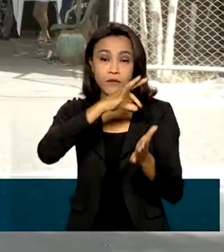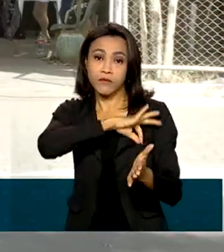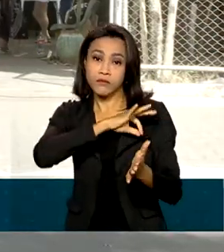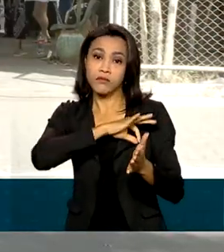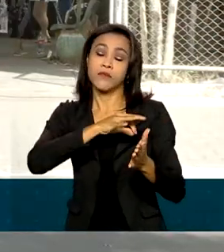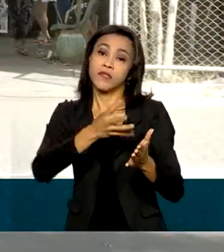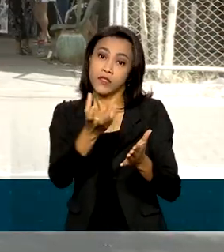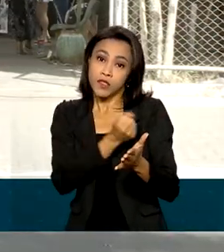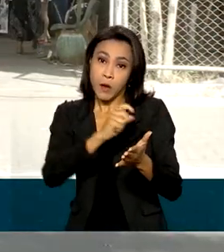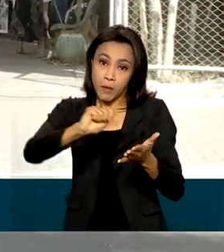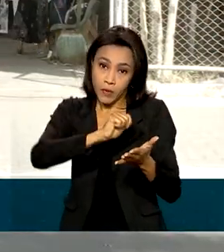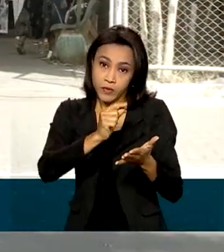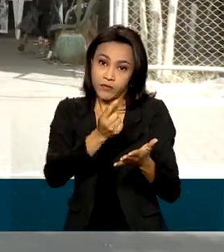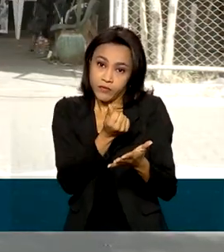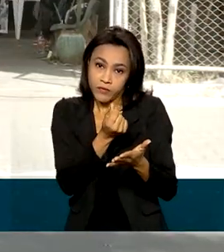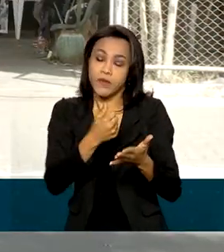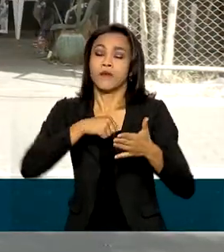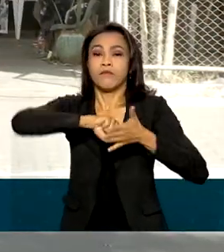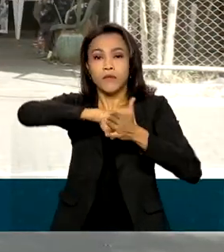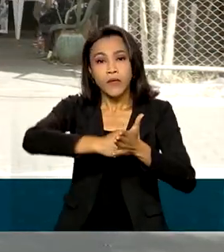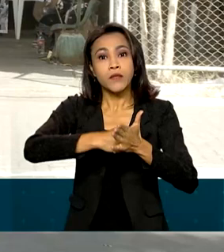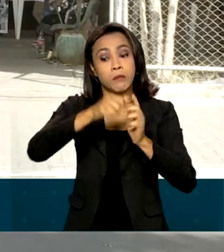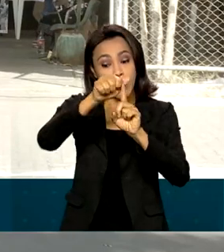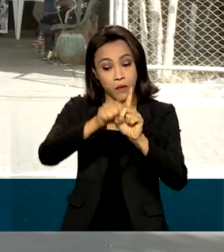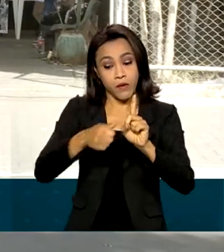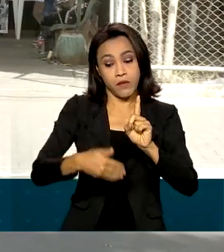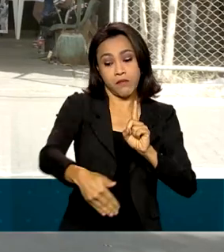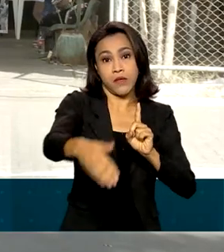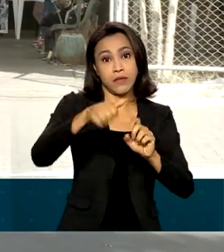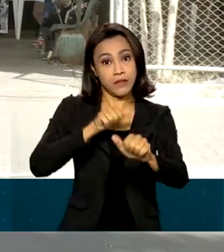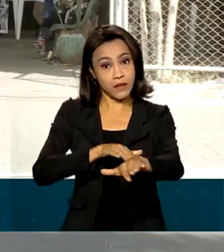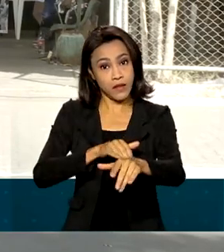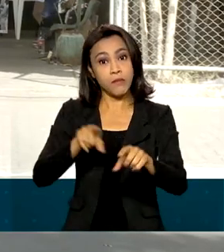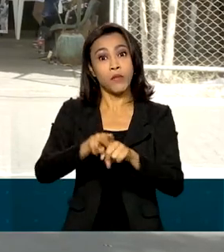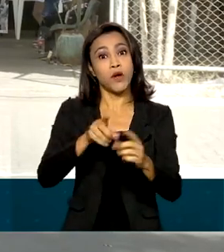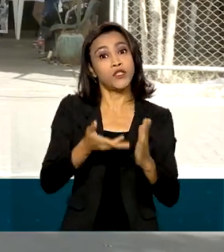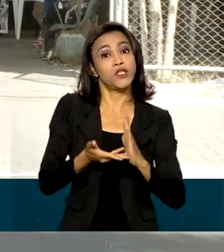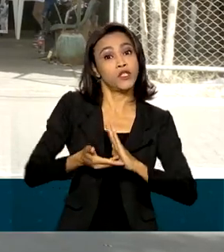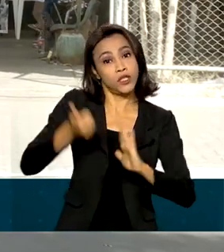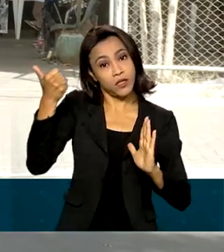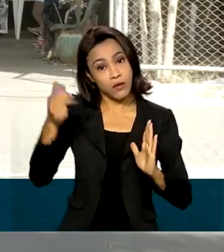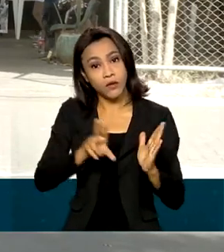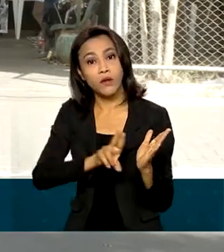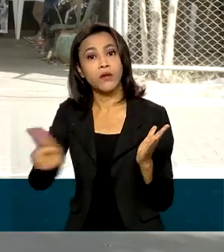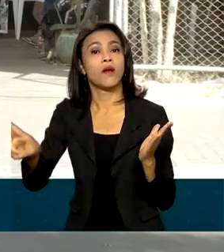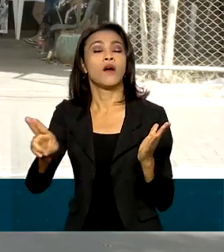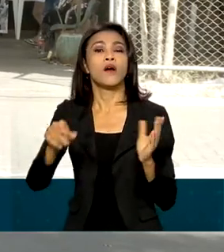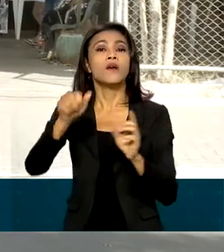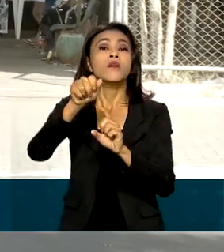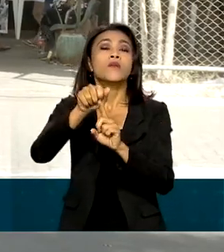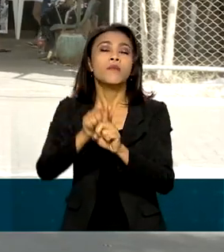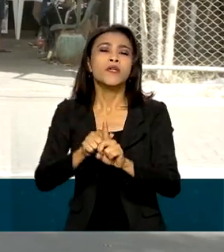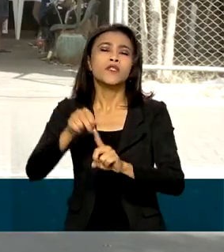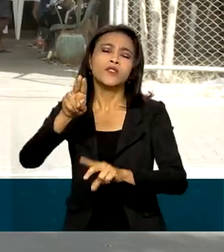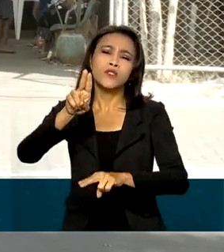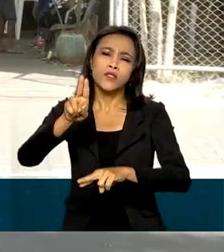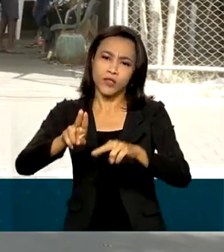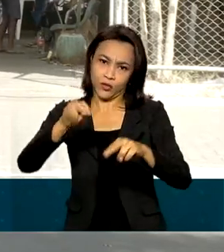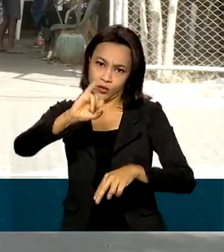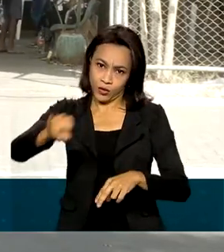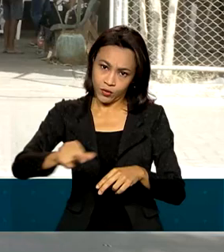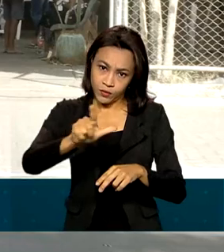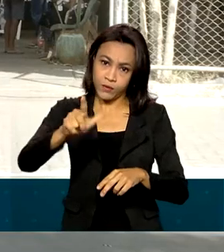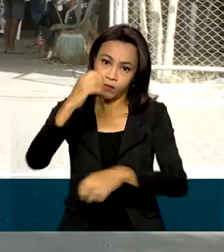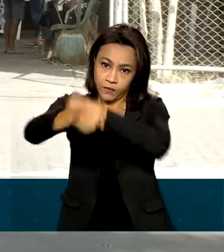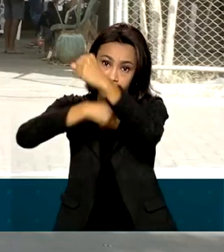cancelados já em setembro. Além disso, pode ser excluído do Cadastro Único a partir de julho do ano que vem e perder